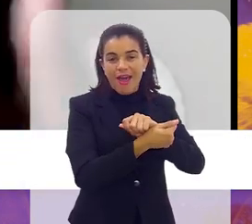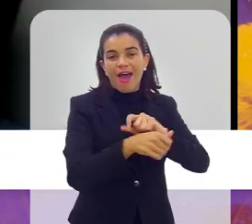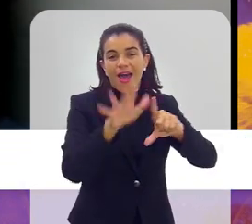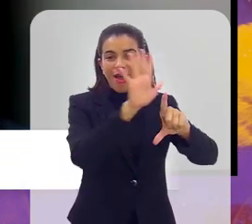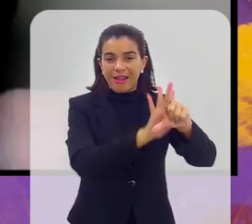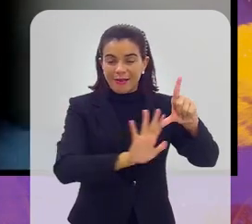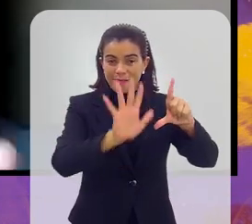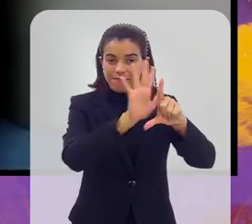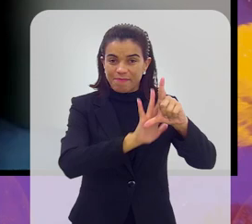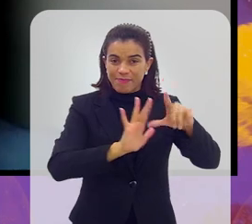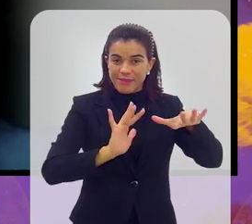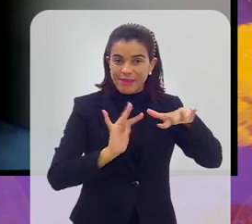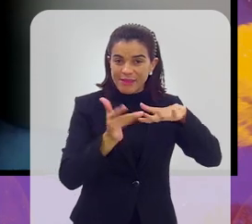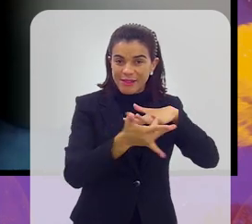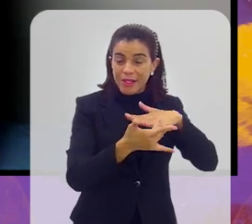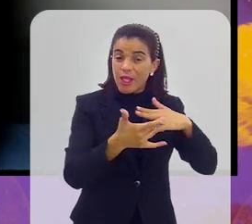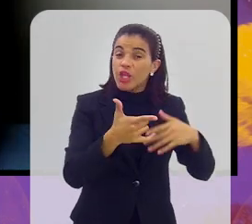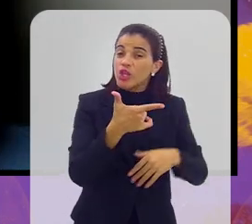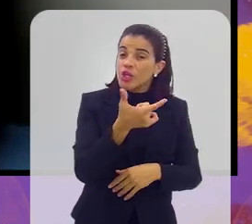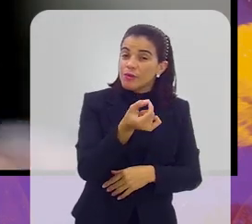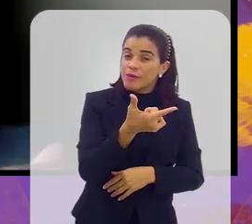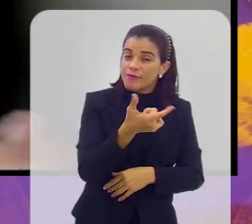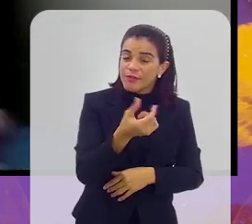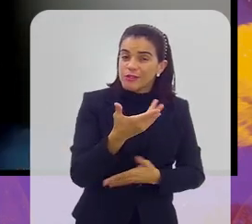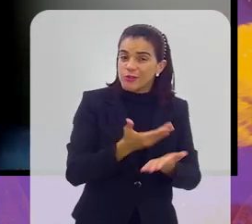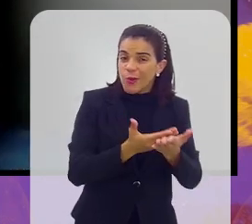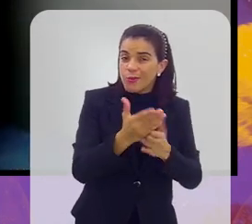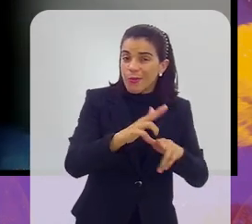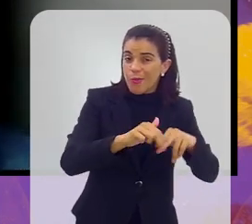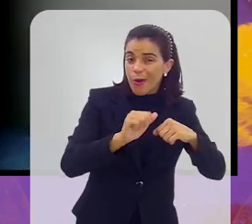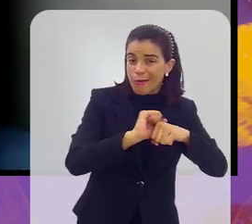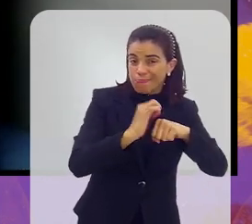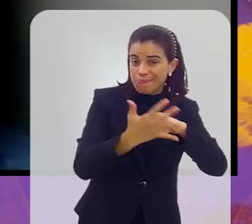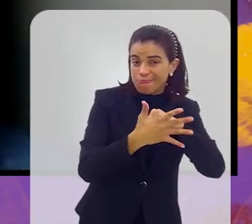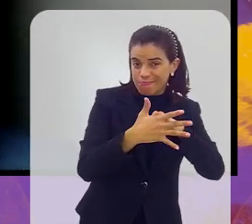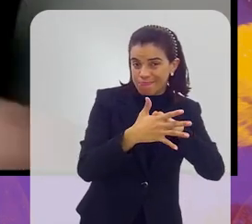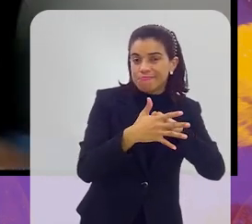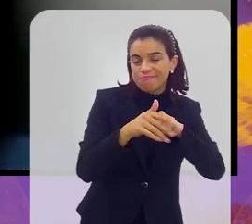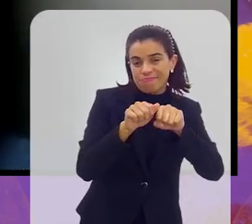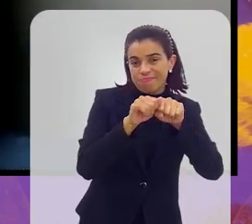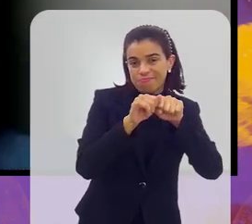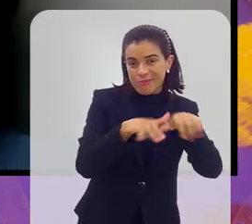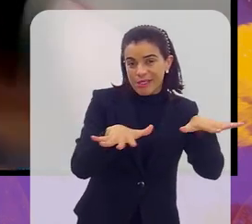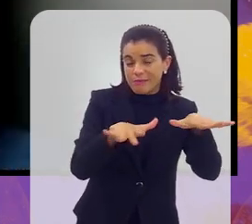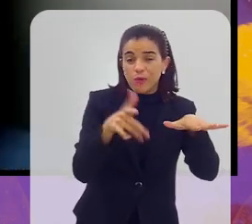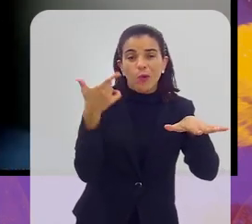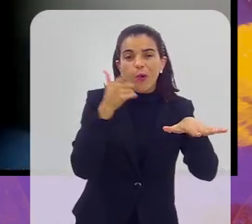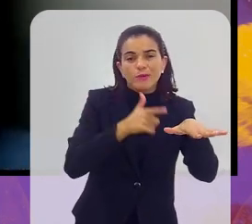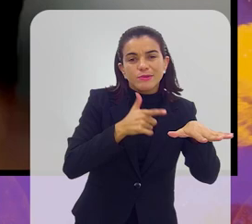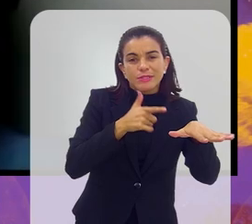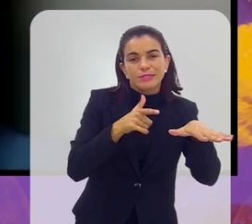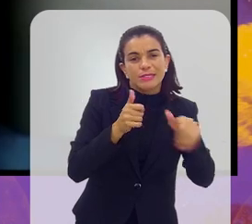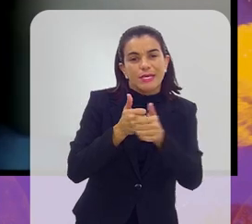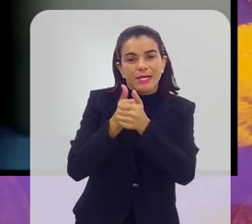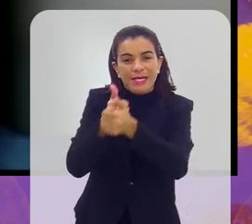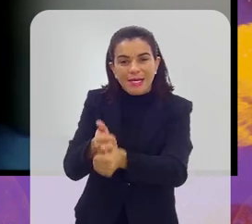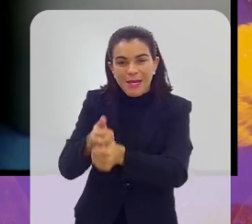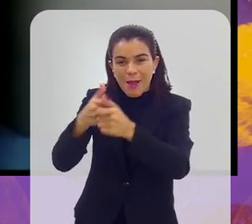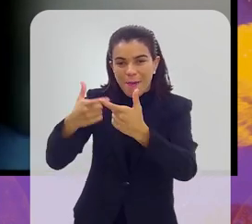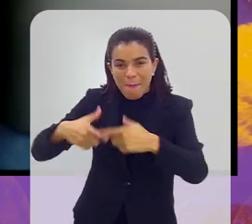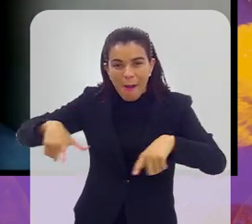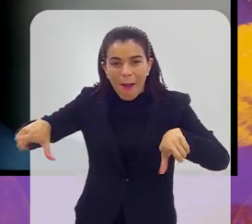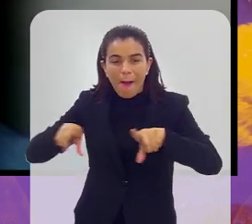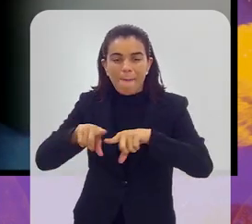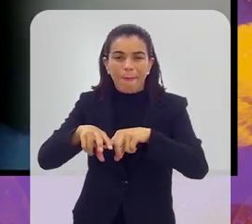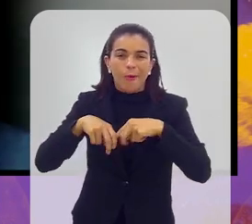2020, principalmente por causa da pandemia, onde a gente não podia realizar o trabalho de campo que a gente faz, por causa daquelas questões de